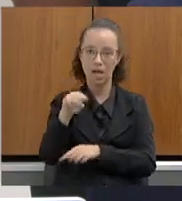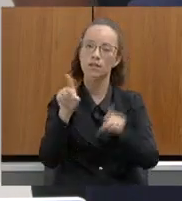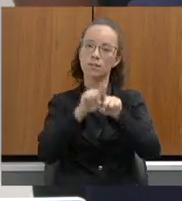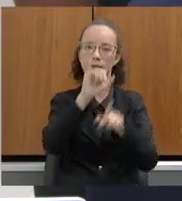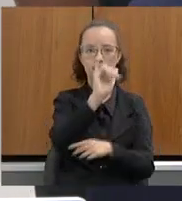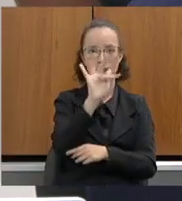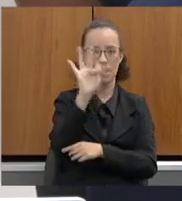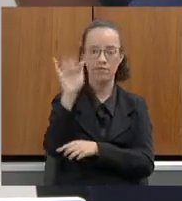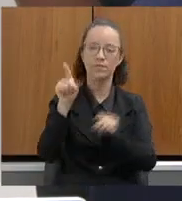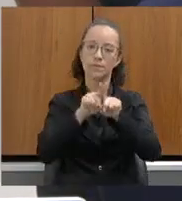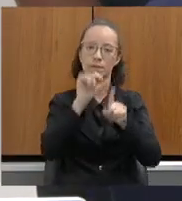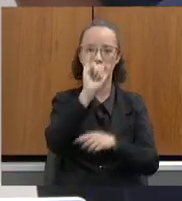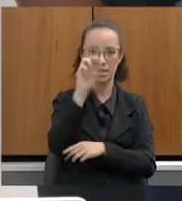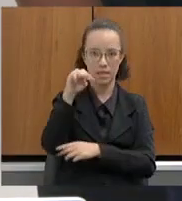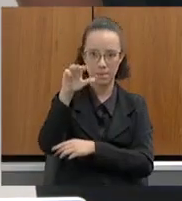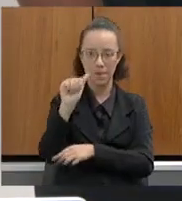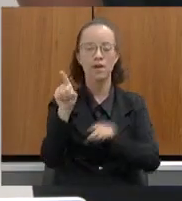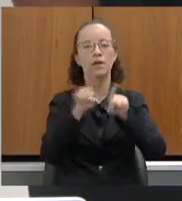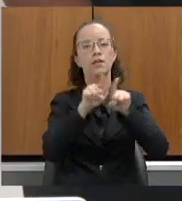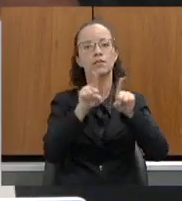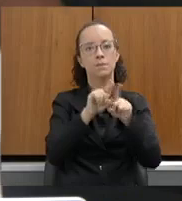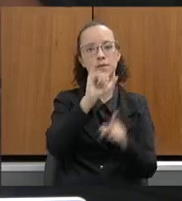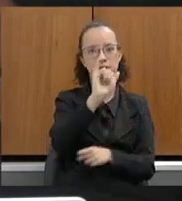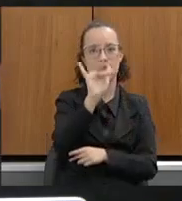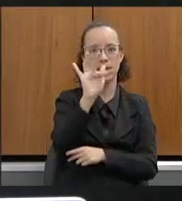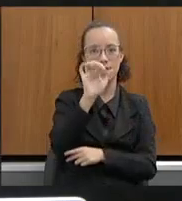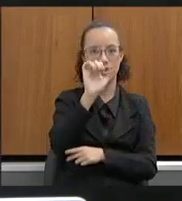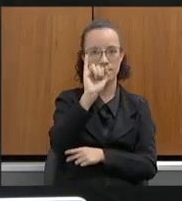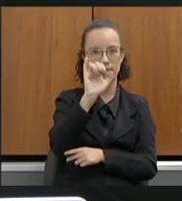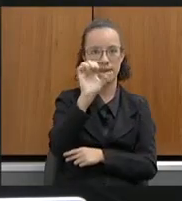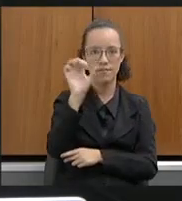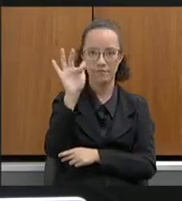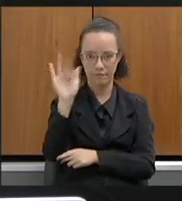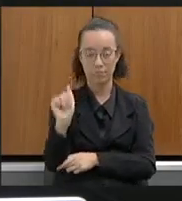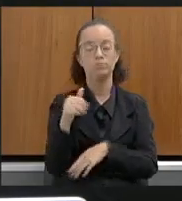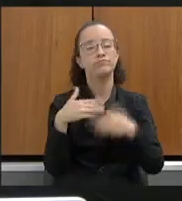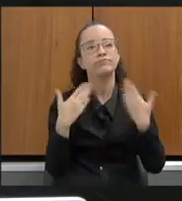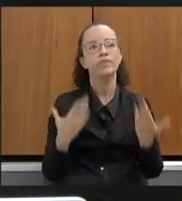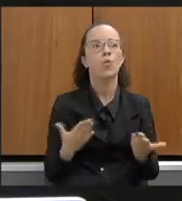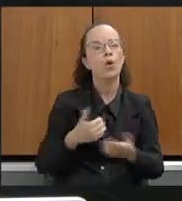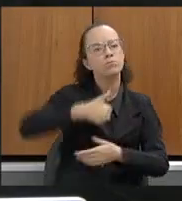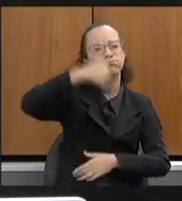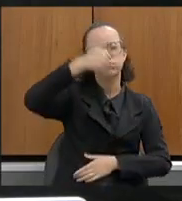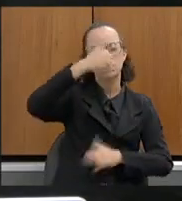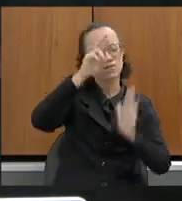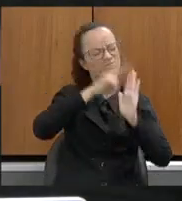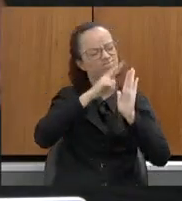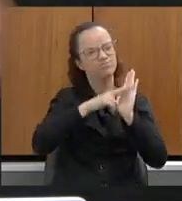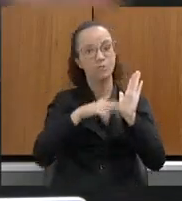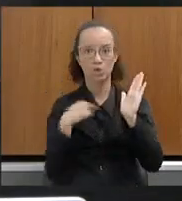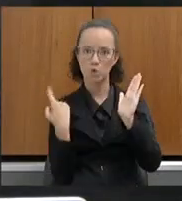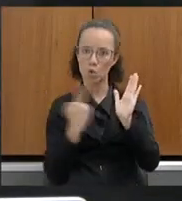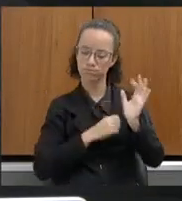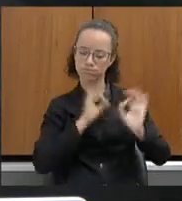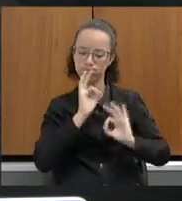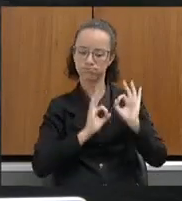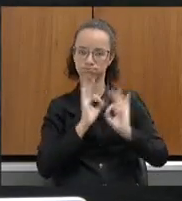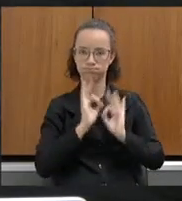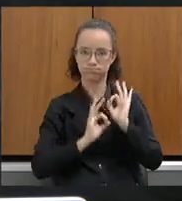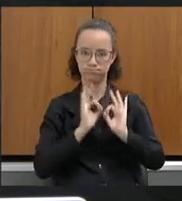no IMA e no IEFA. Então, essa foi a primeira regulamentação que nós fizemos.